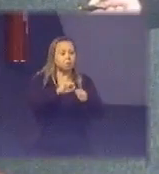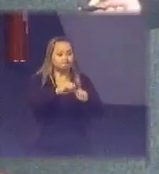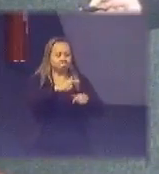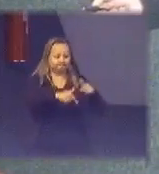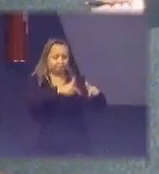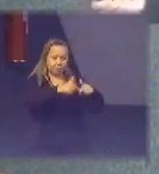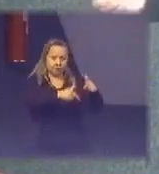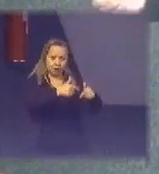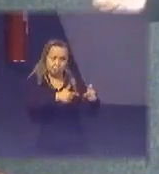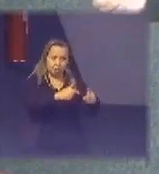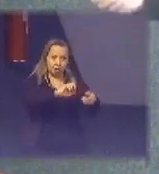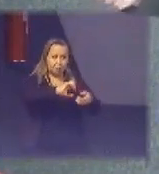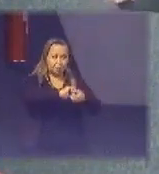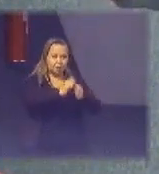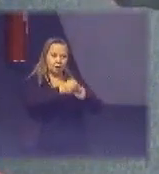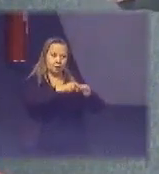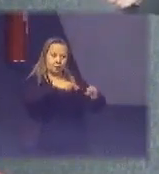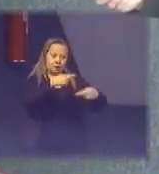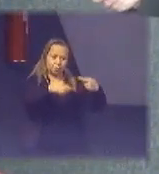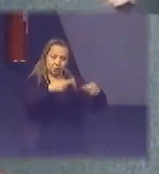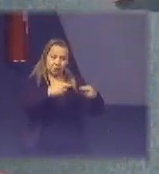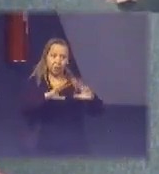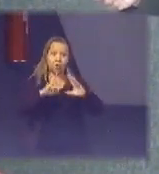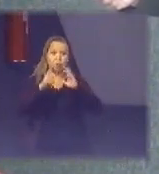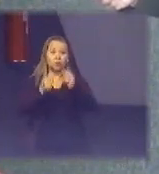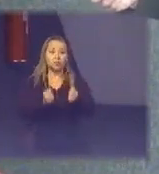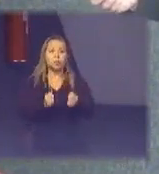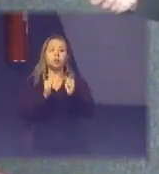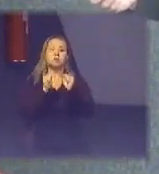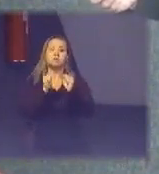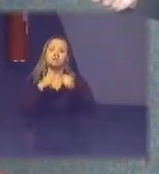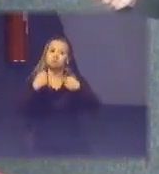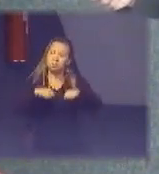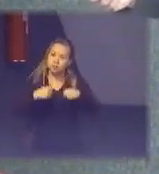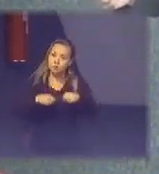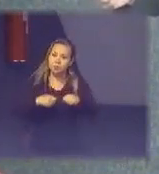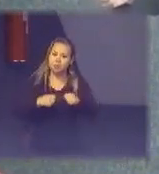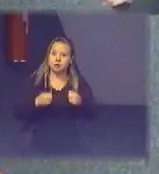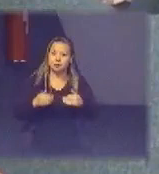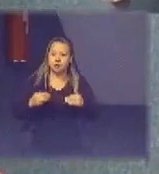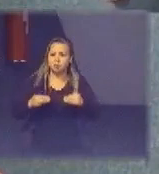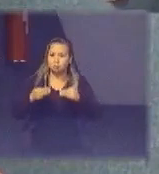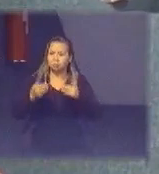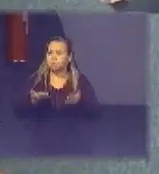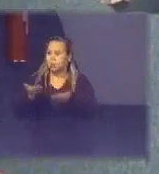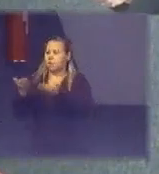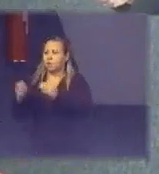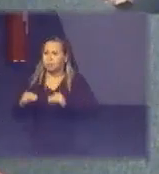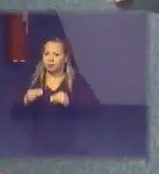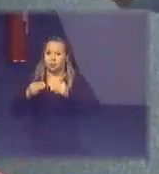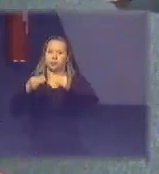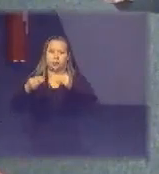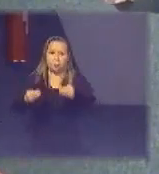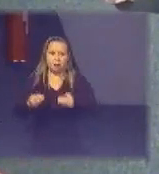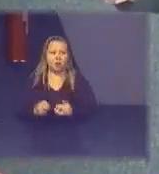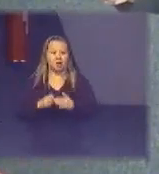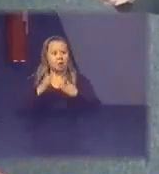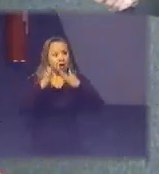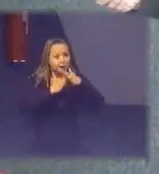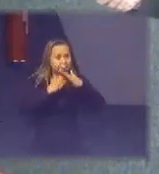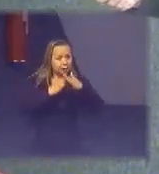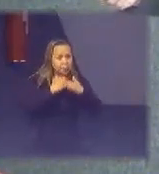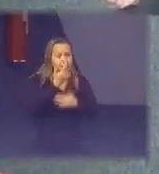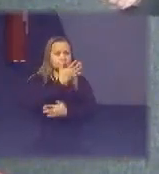reciclar e tudo isso deve ser reportado para ministérios para agências ambientais e ministérios